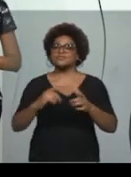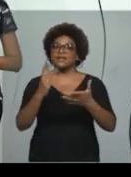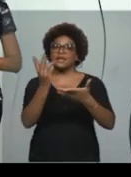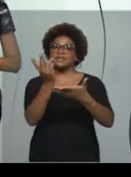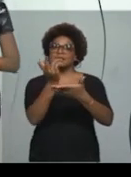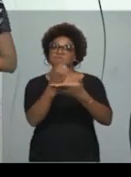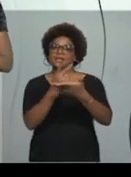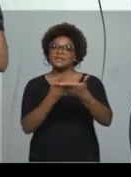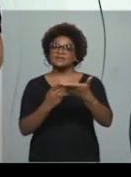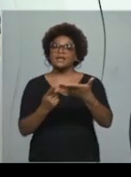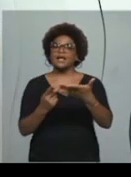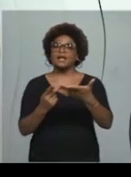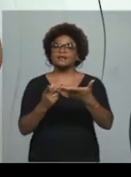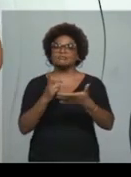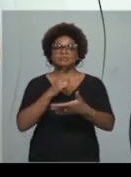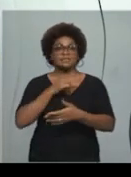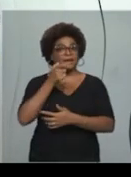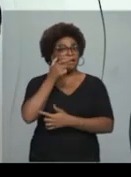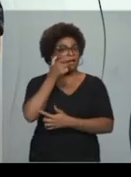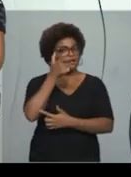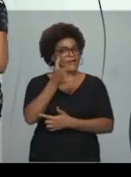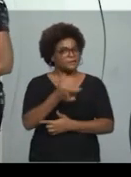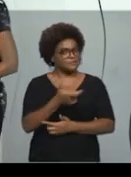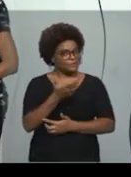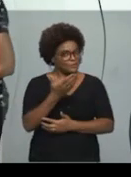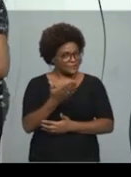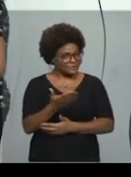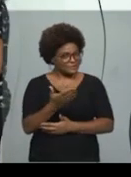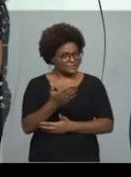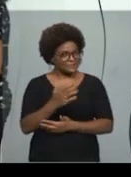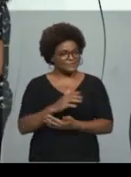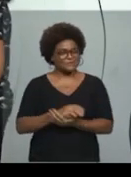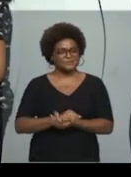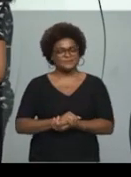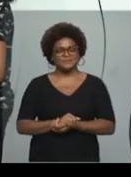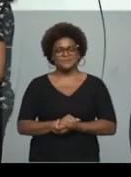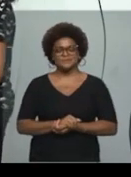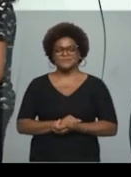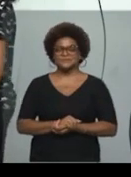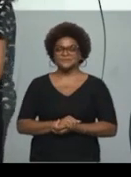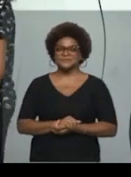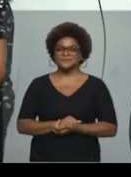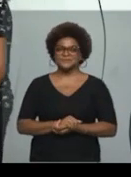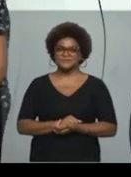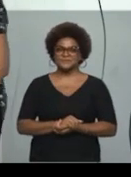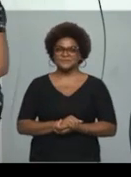à leitura de imagens. Vamos seguir.